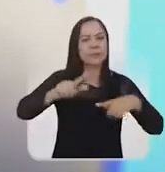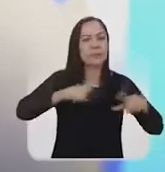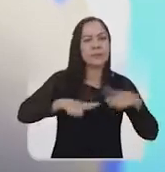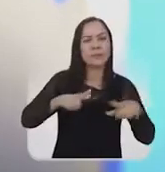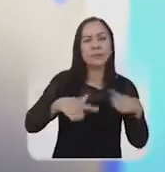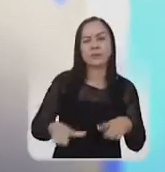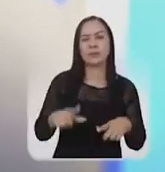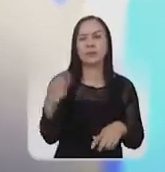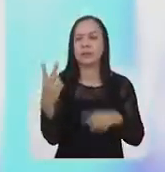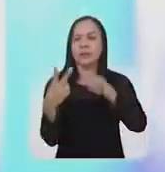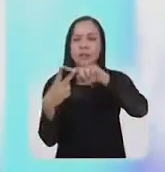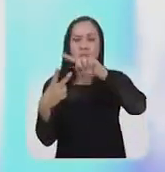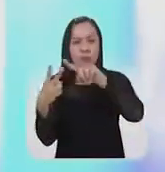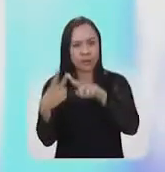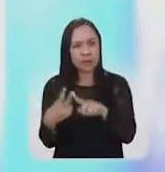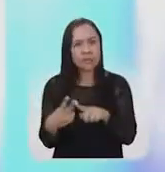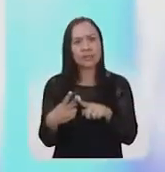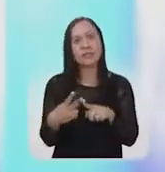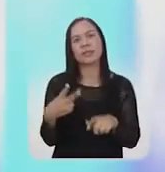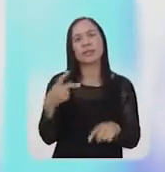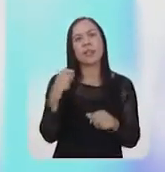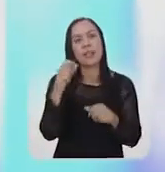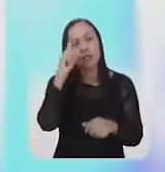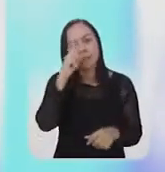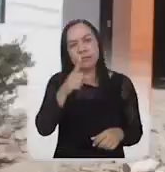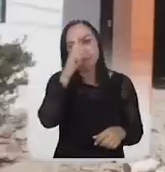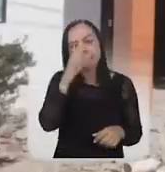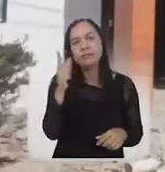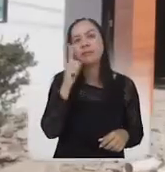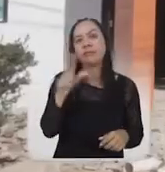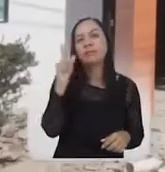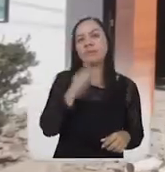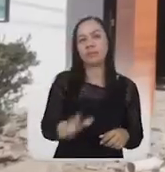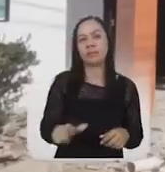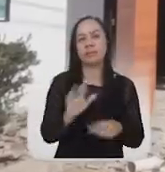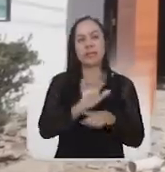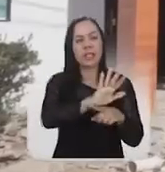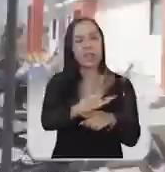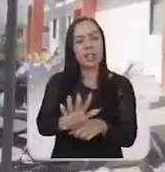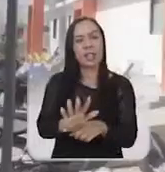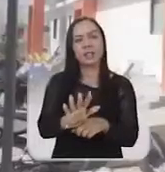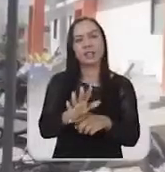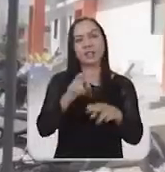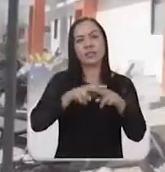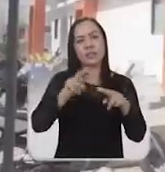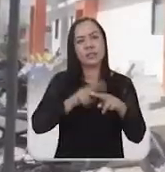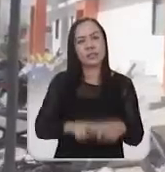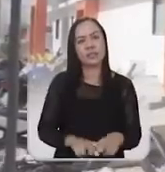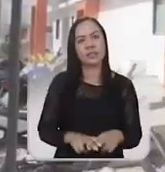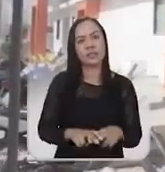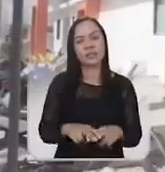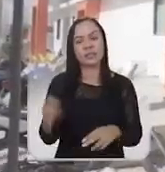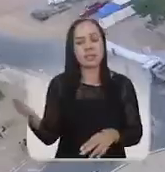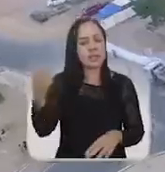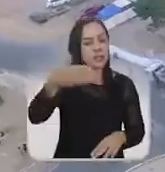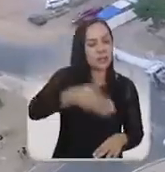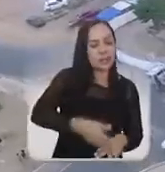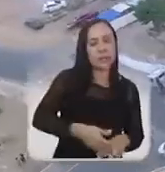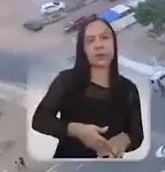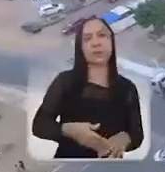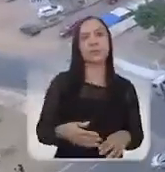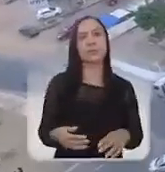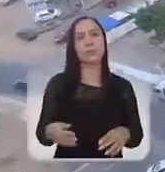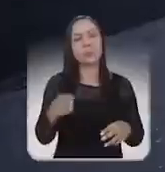dois anos de mandato, consegue ajudar a população da cidade. Viabilizou a policlínica que está em obra na cidade,